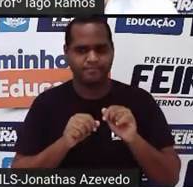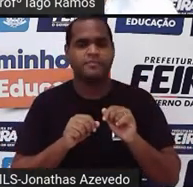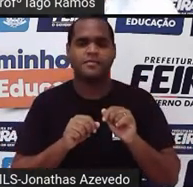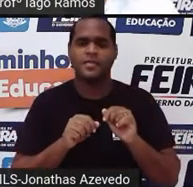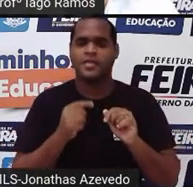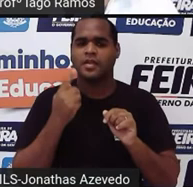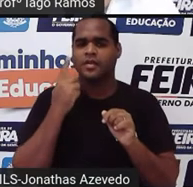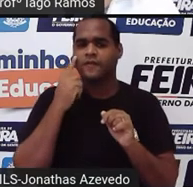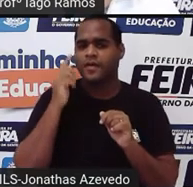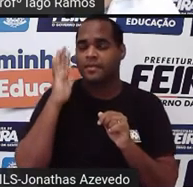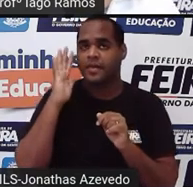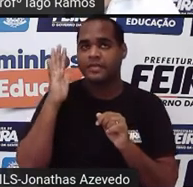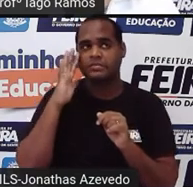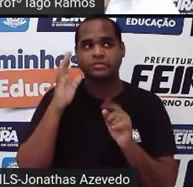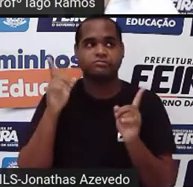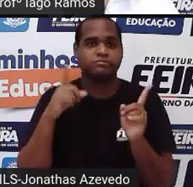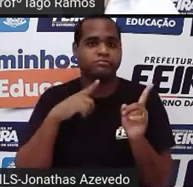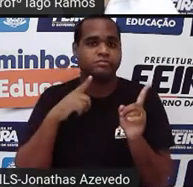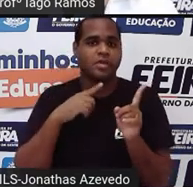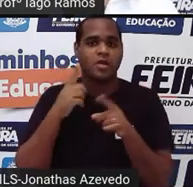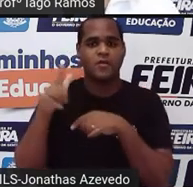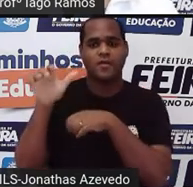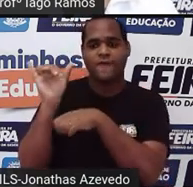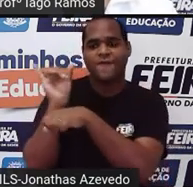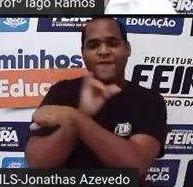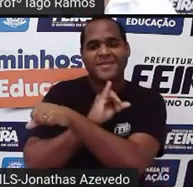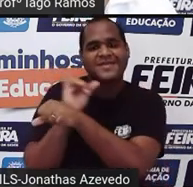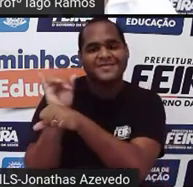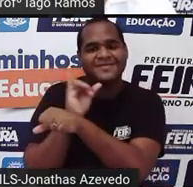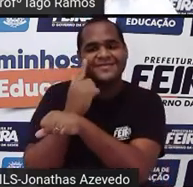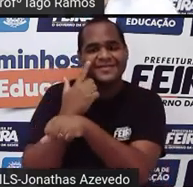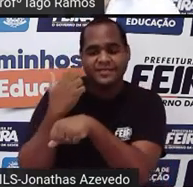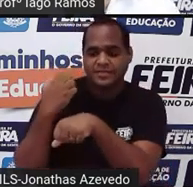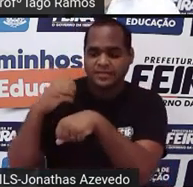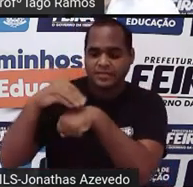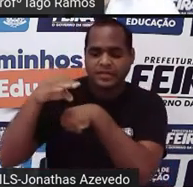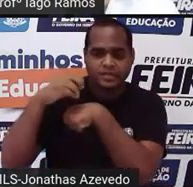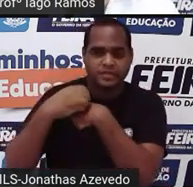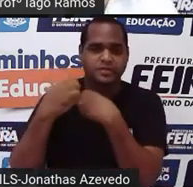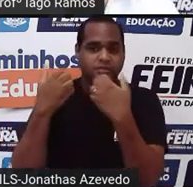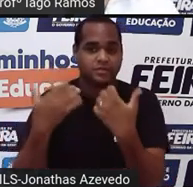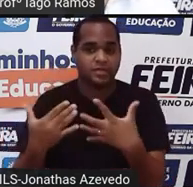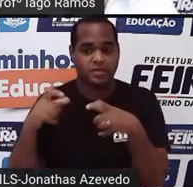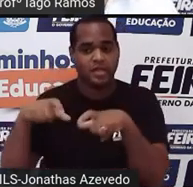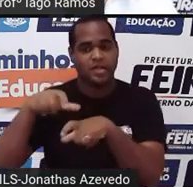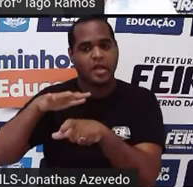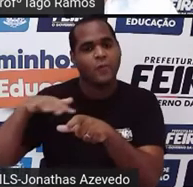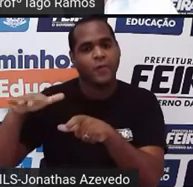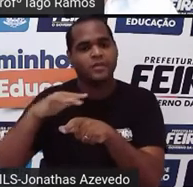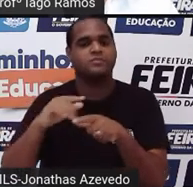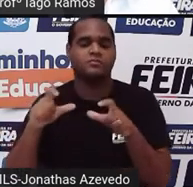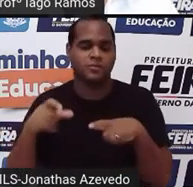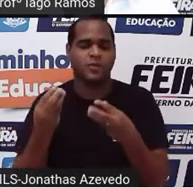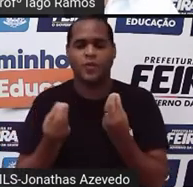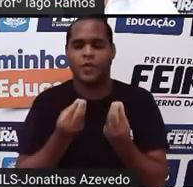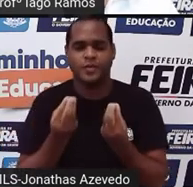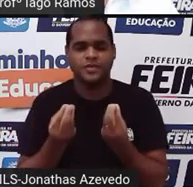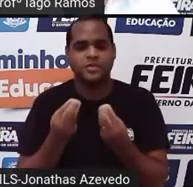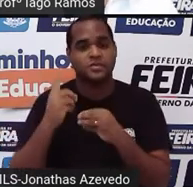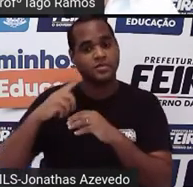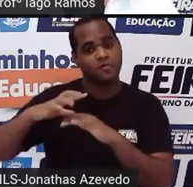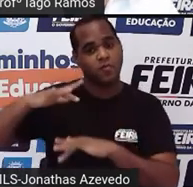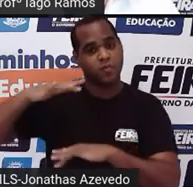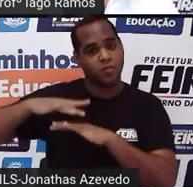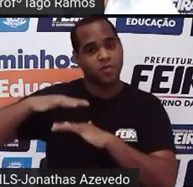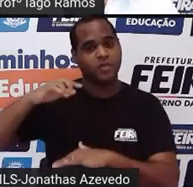que eu tivesse dado a informação do volume daquele recipiente. Digamos que o volume daquele